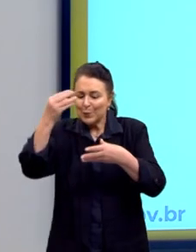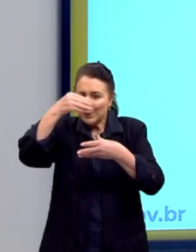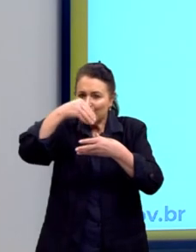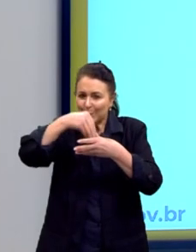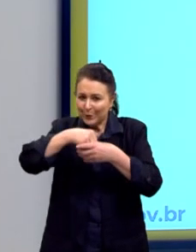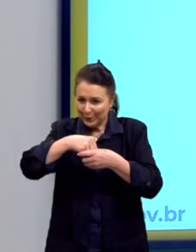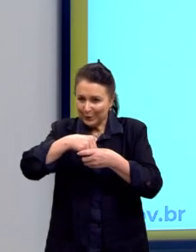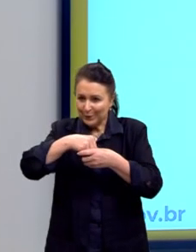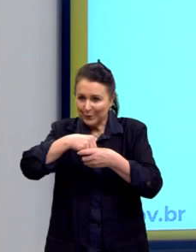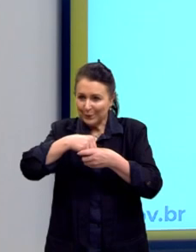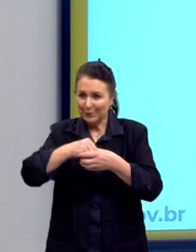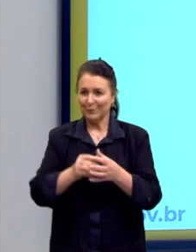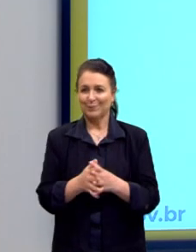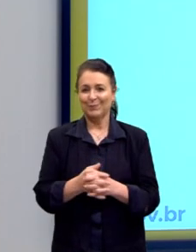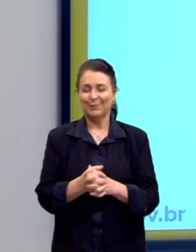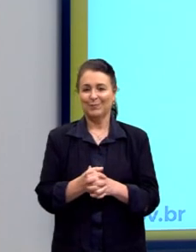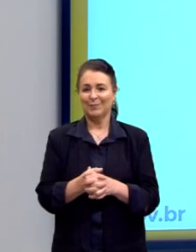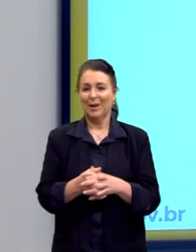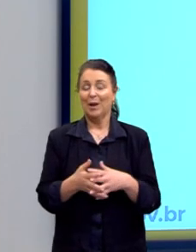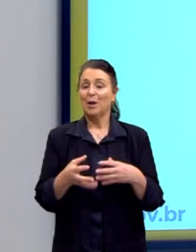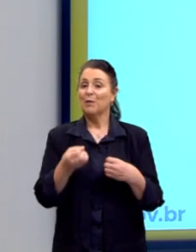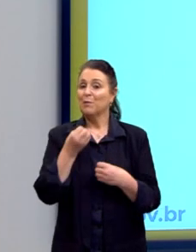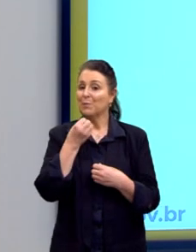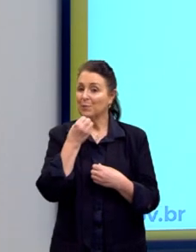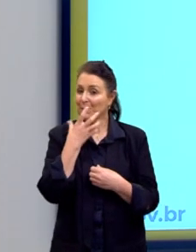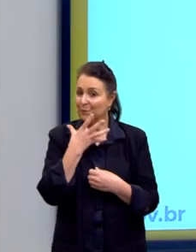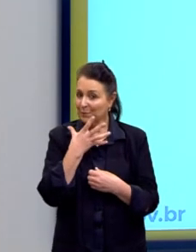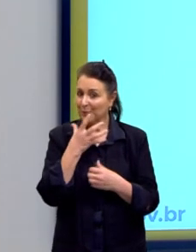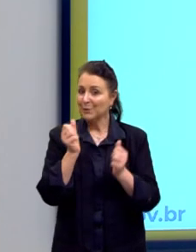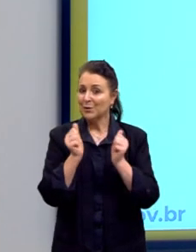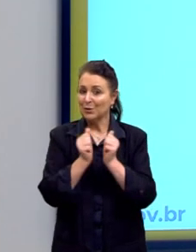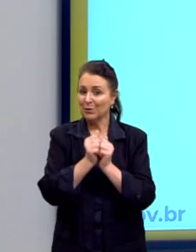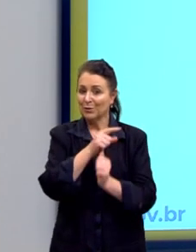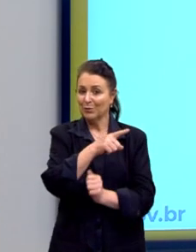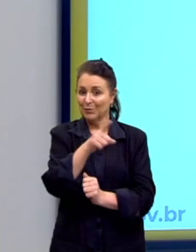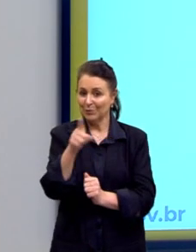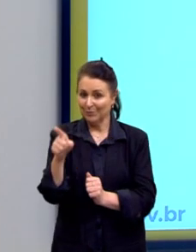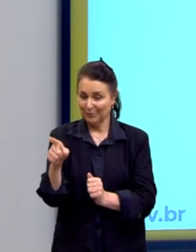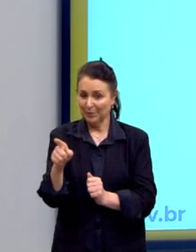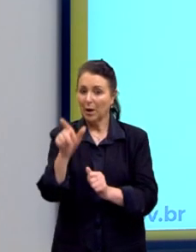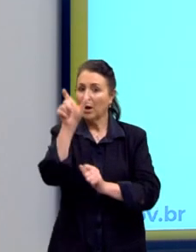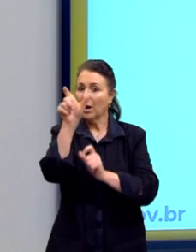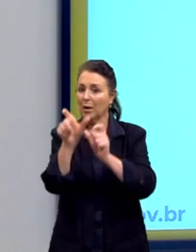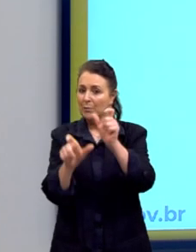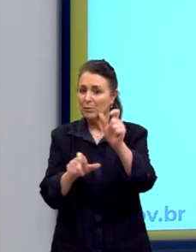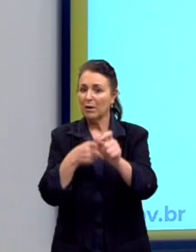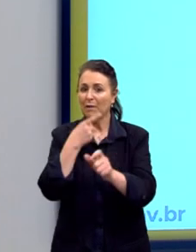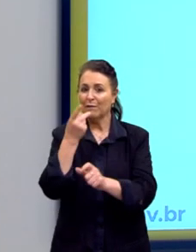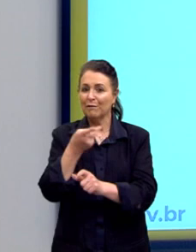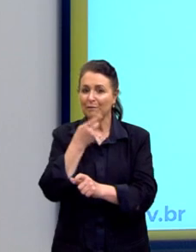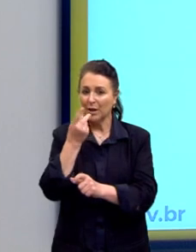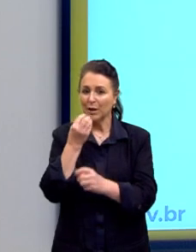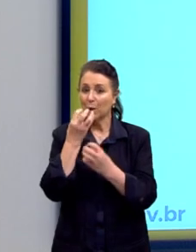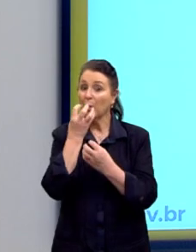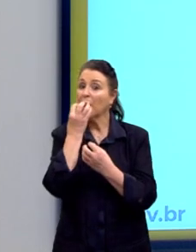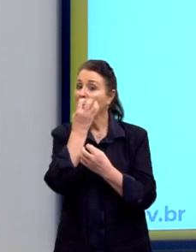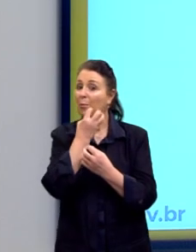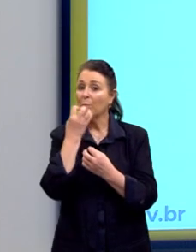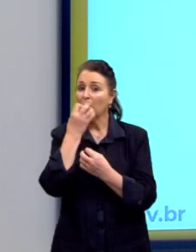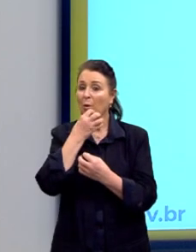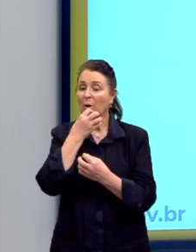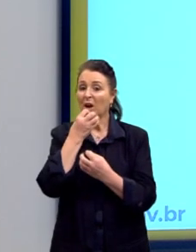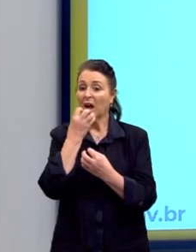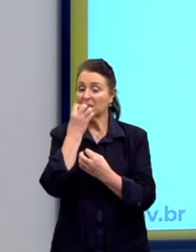ludibriar. Fechando nossa aula, que a pessoa fale com a boca cheia, tudo bem. Ruim